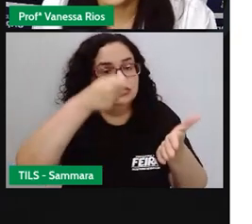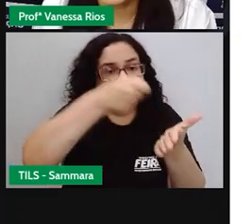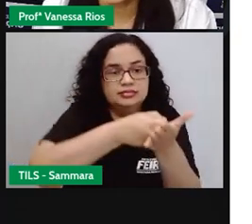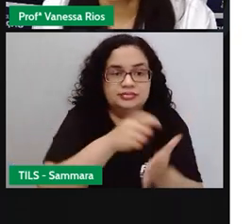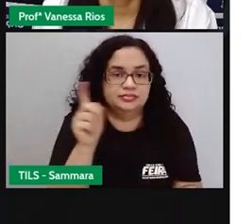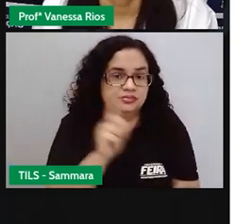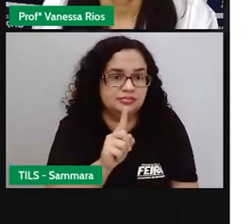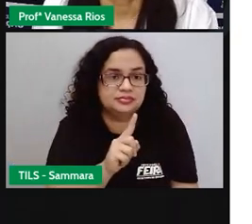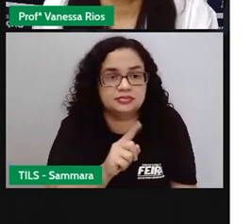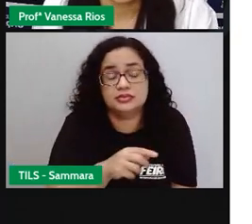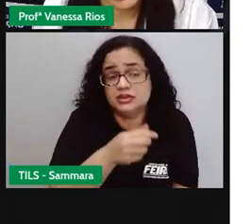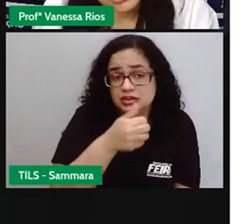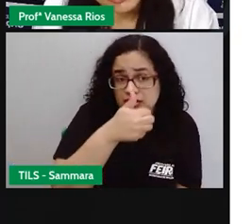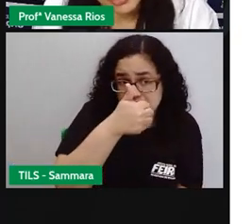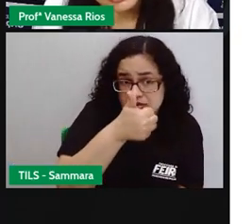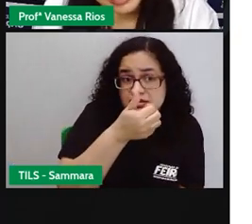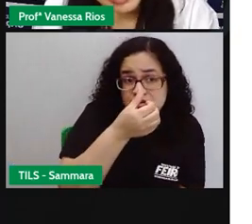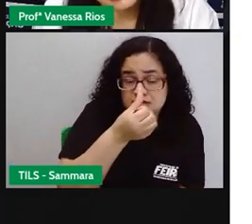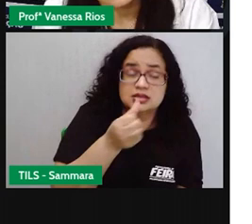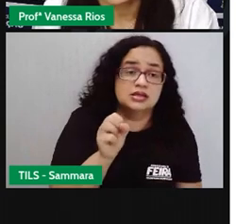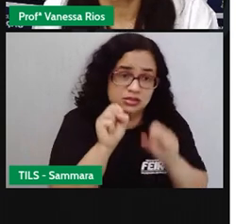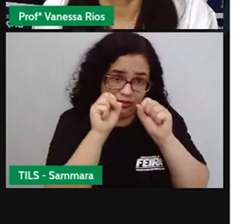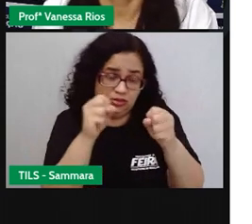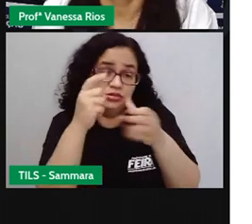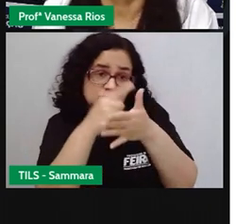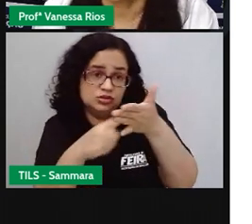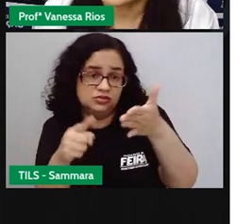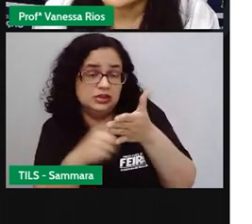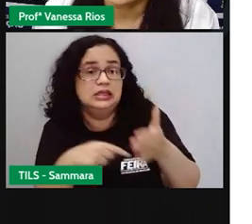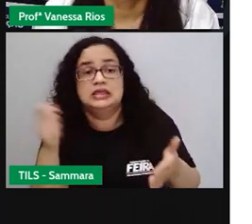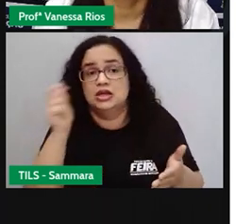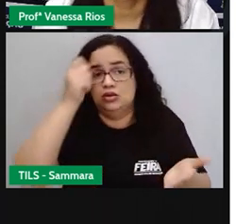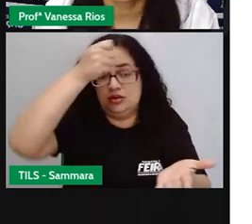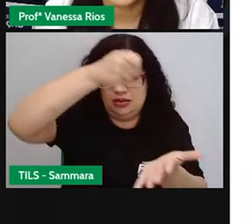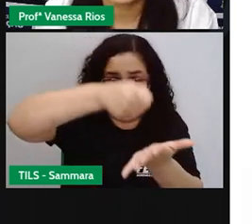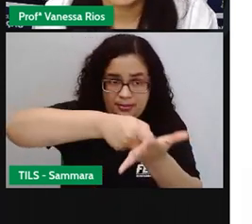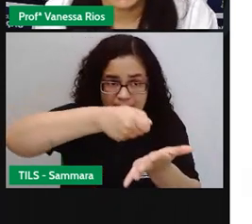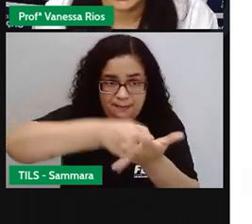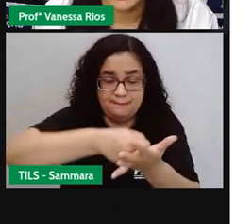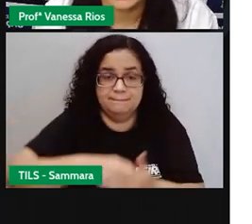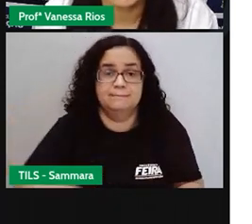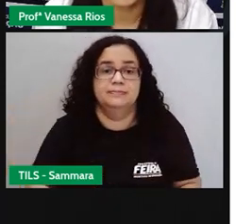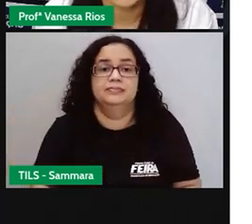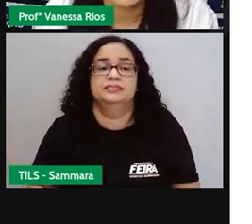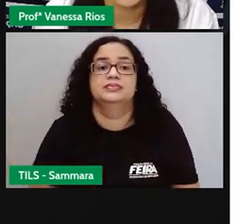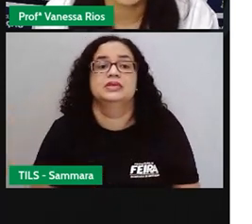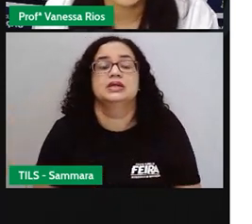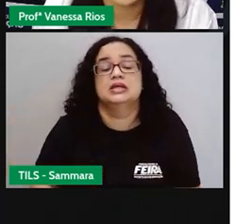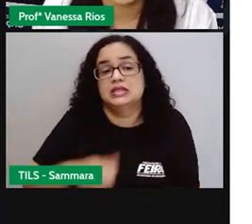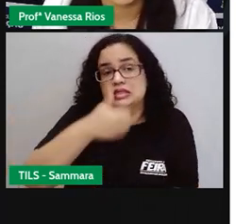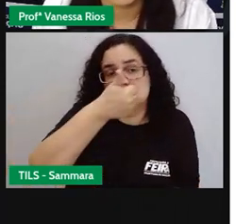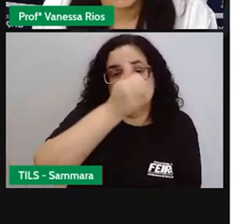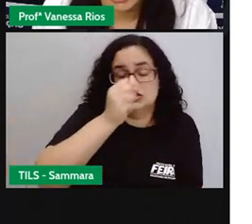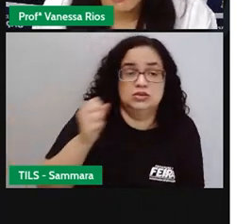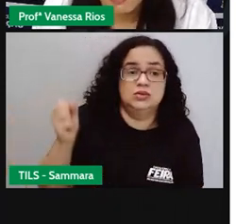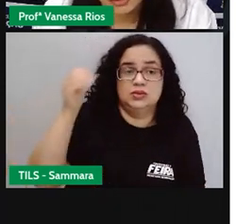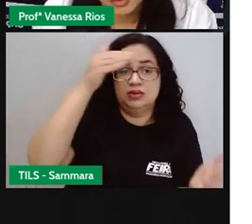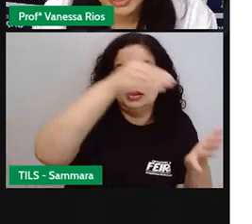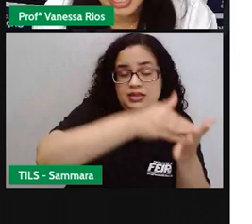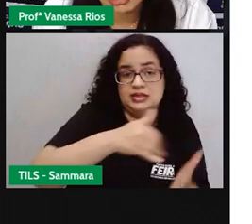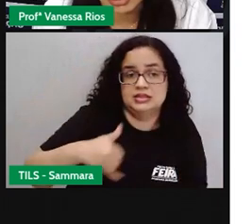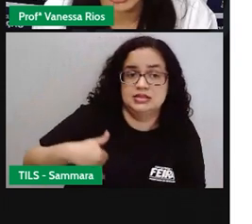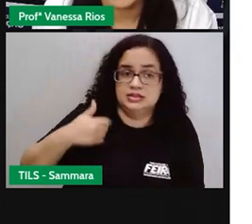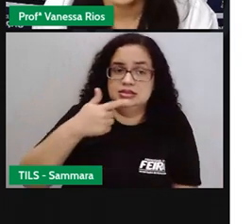dezoito anos, também podem votar, mas também não é obrigatório. Então, de dezoito a setenta,